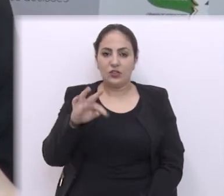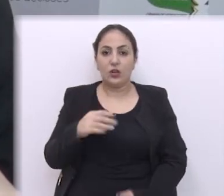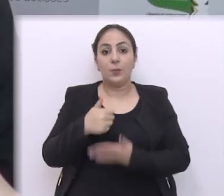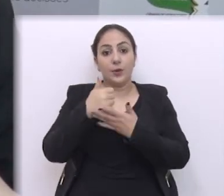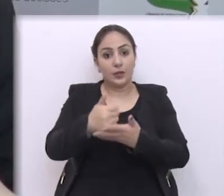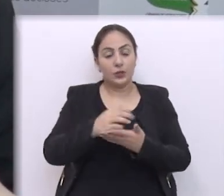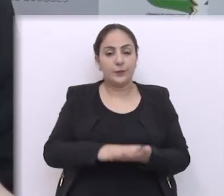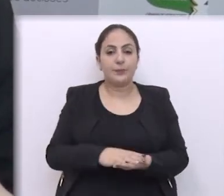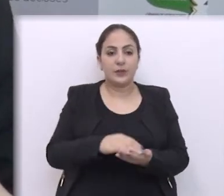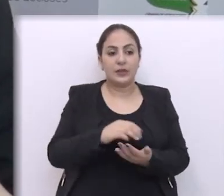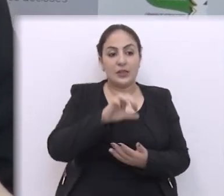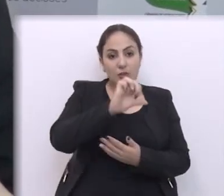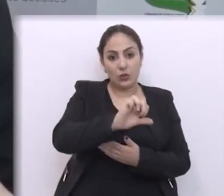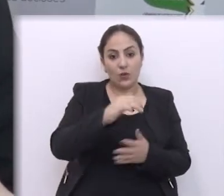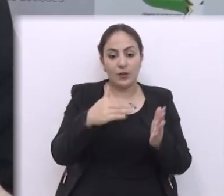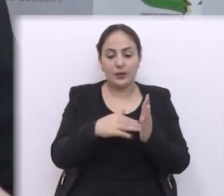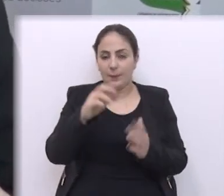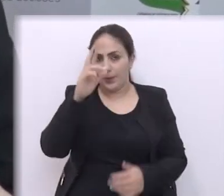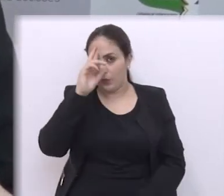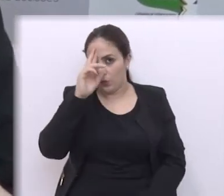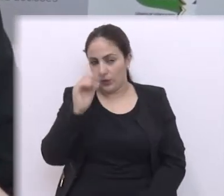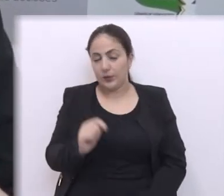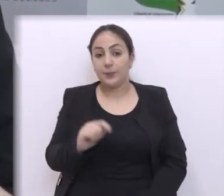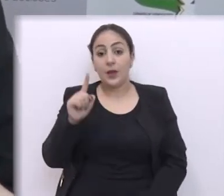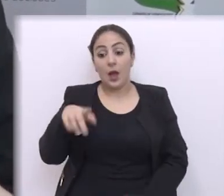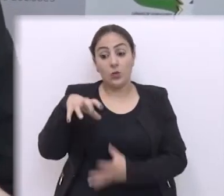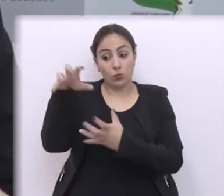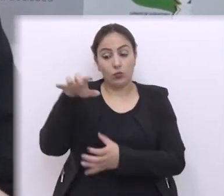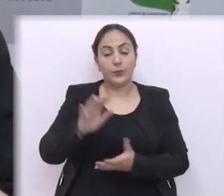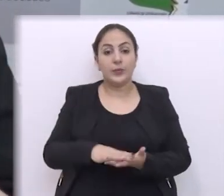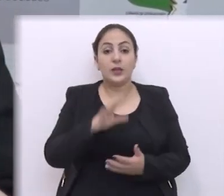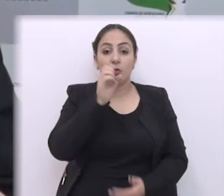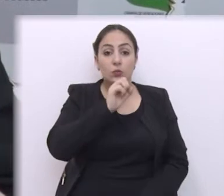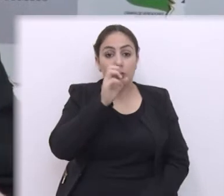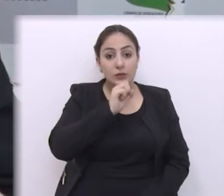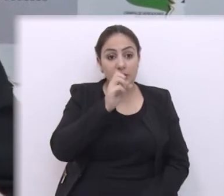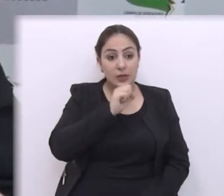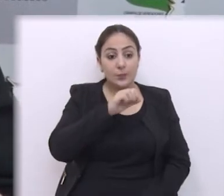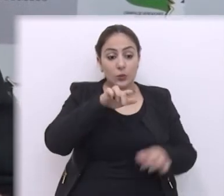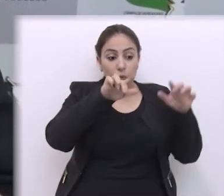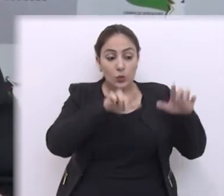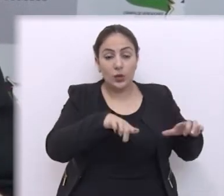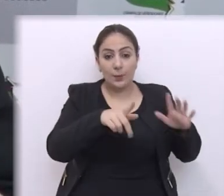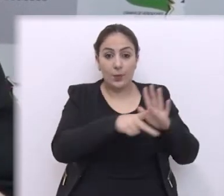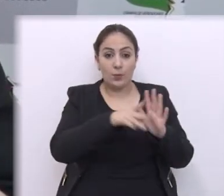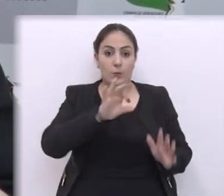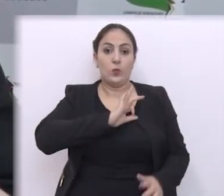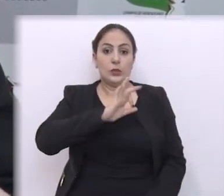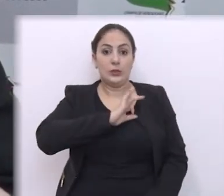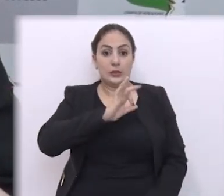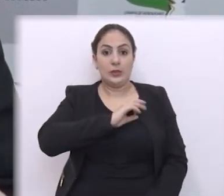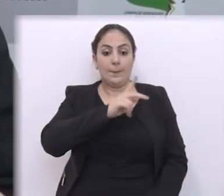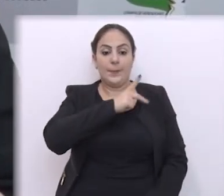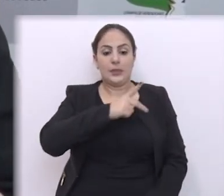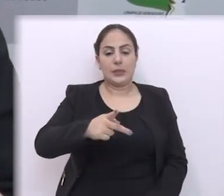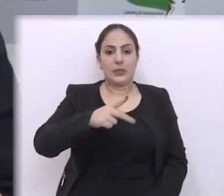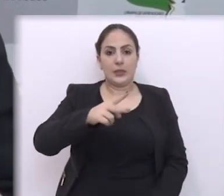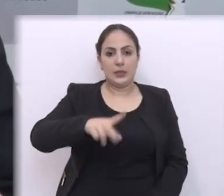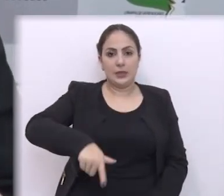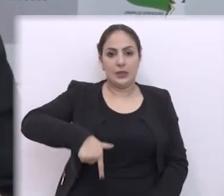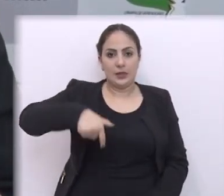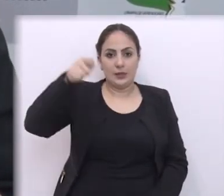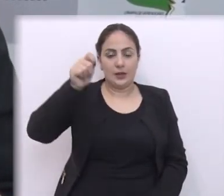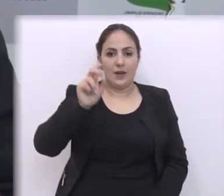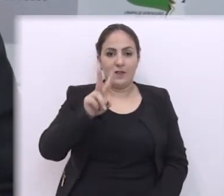22h30 até meia-noite para o time adulto e no sábado na Campo da Brigada Militar na Presidente Vargas das